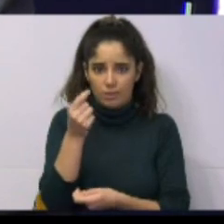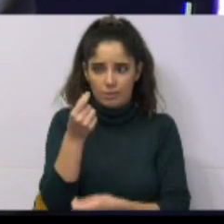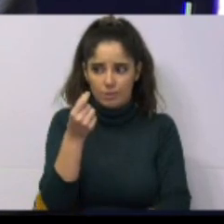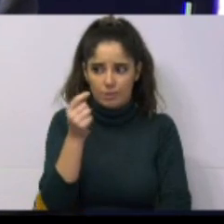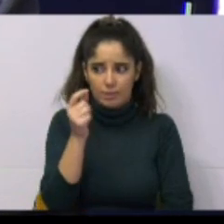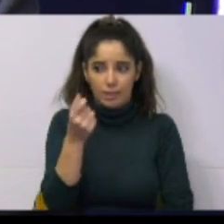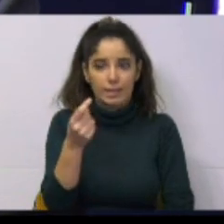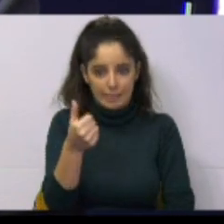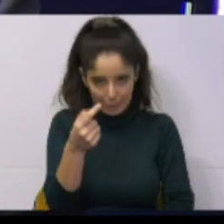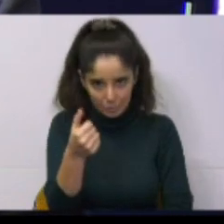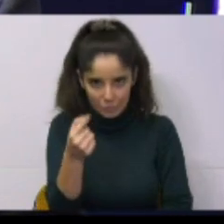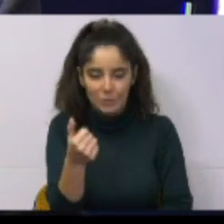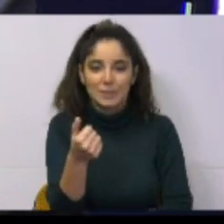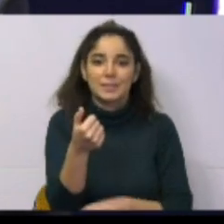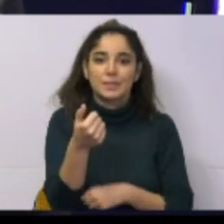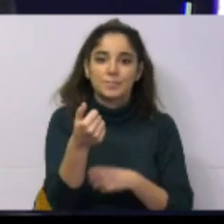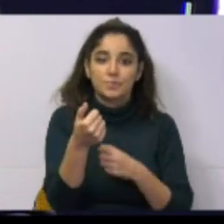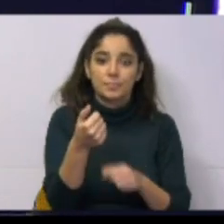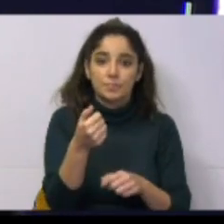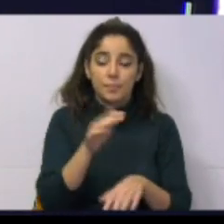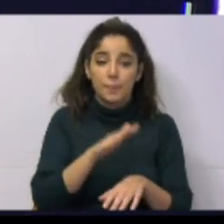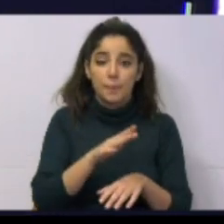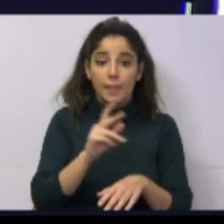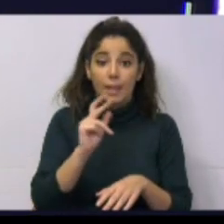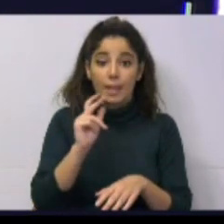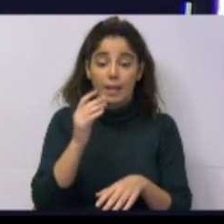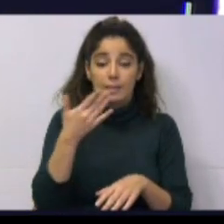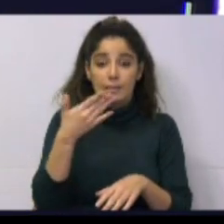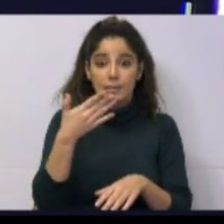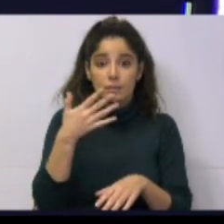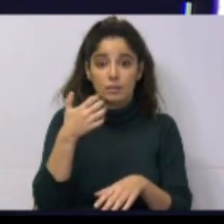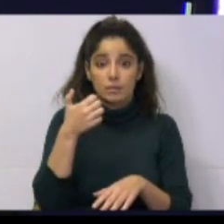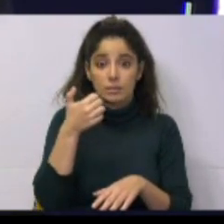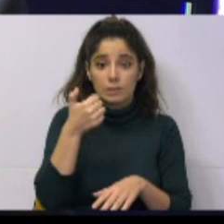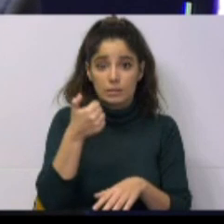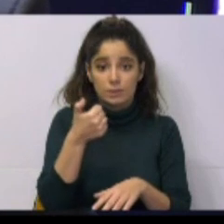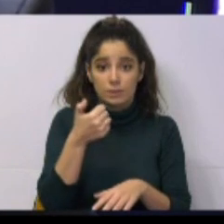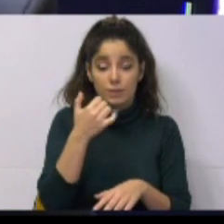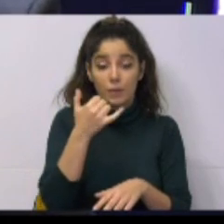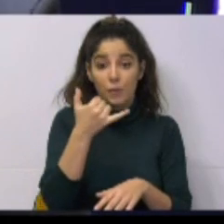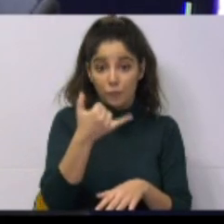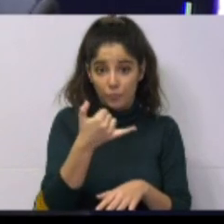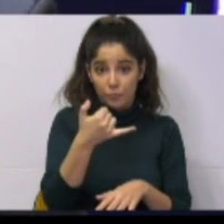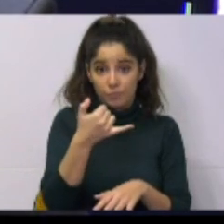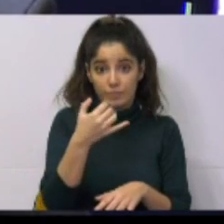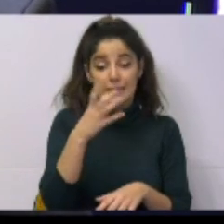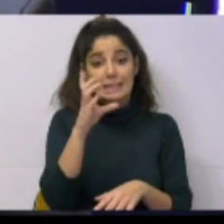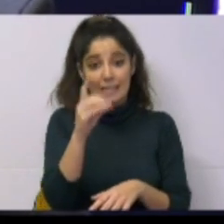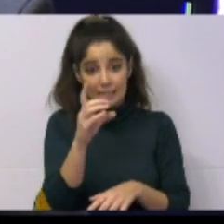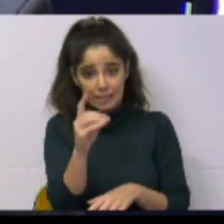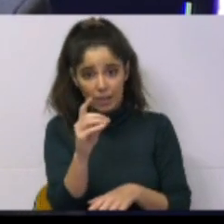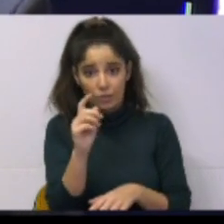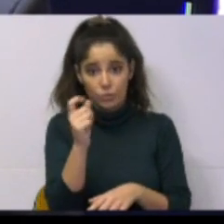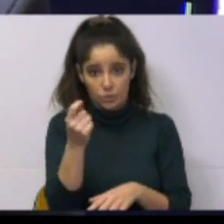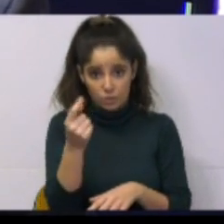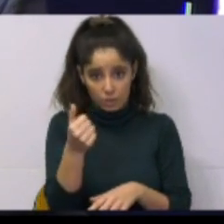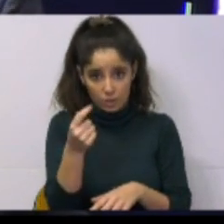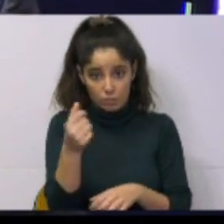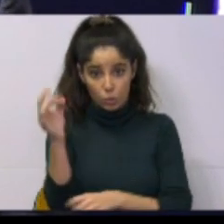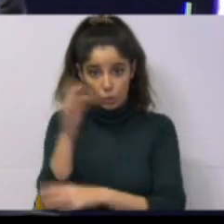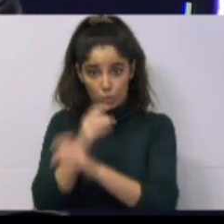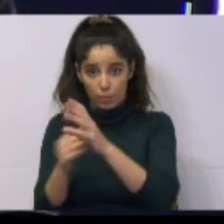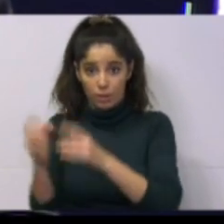últimos cinco anos, 16 centos vem da União Europeia,